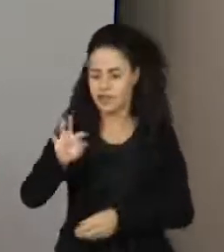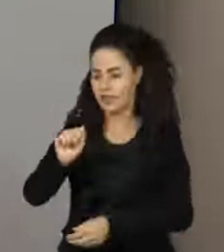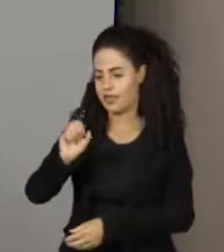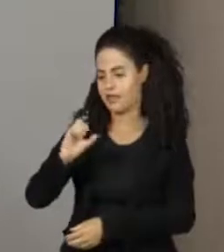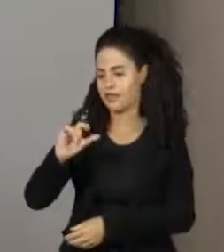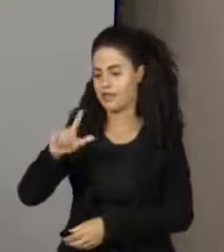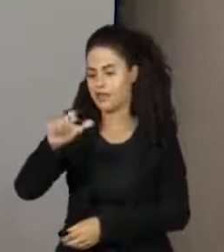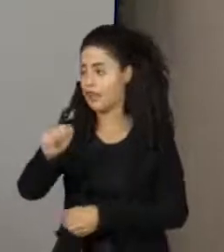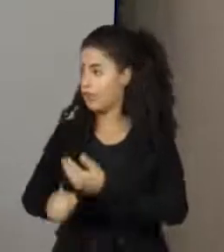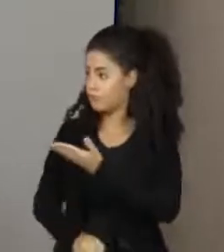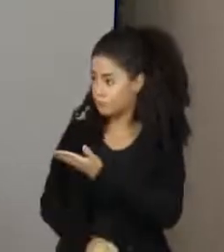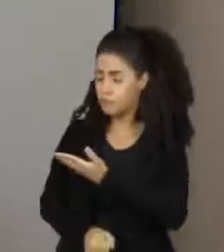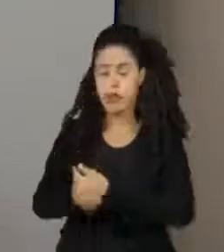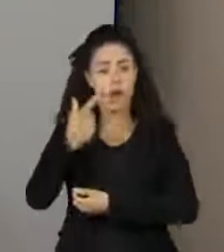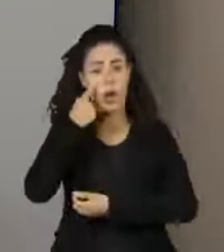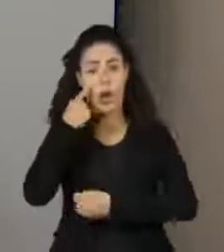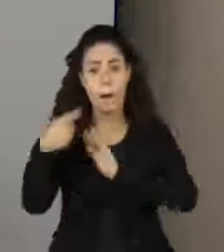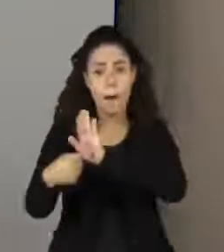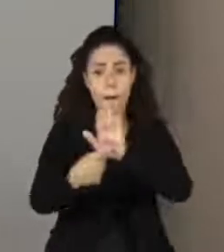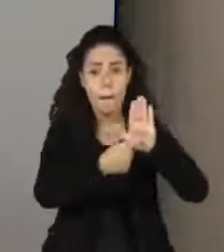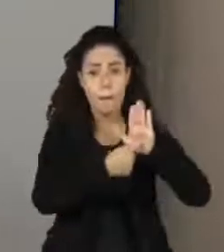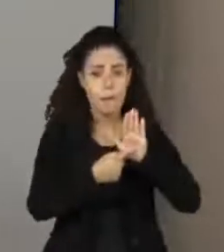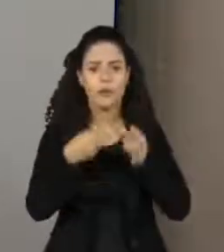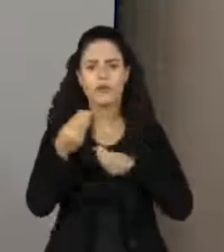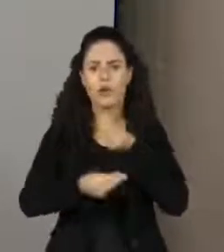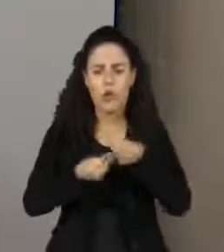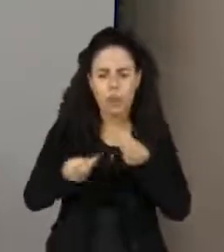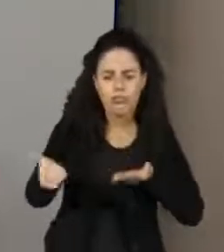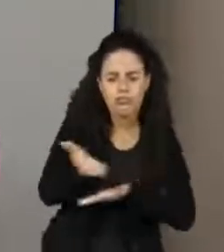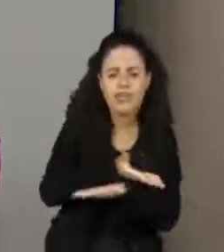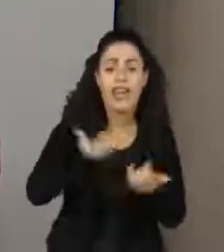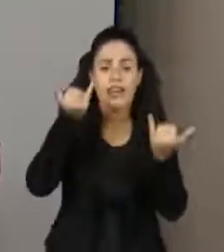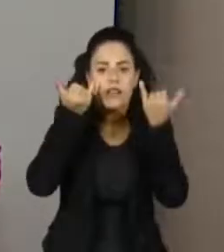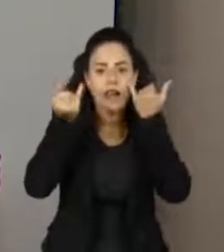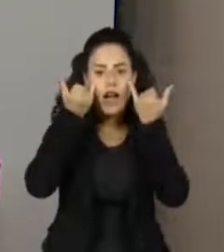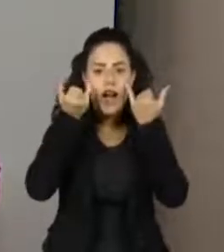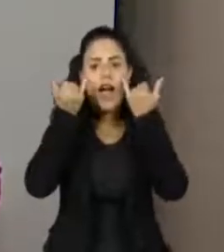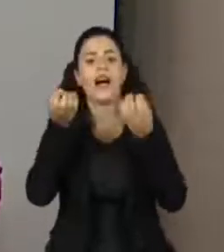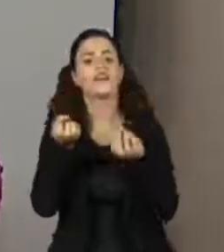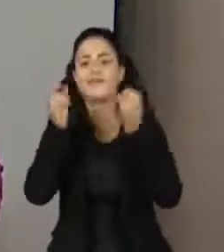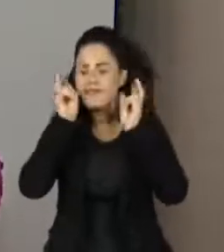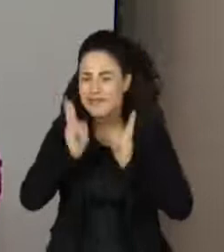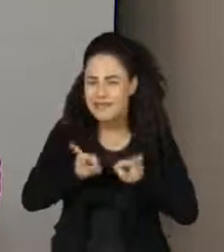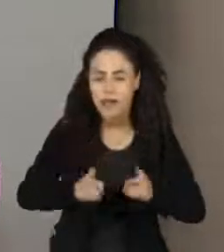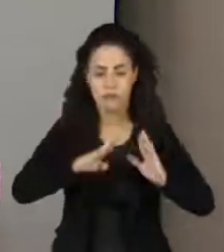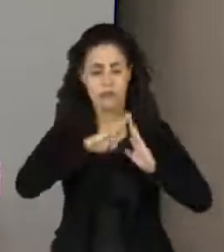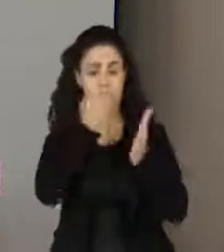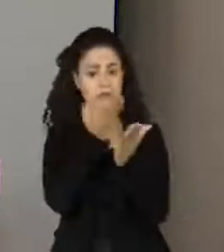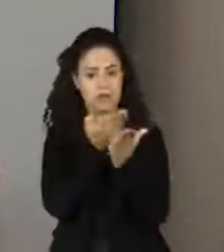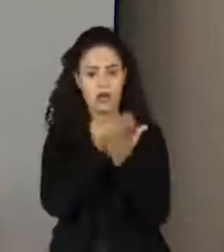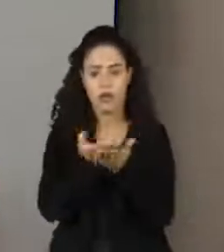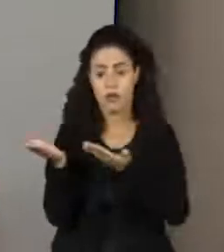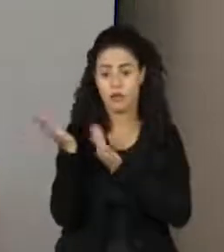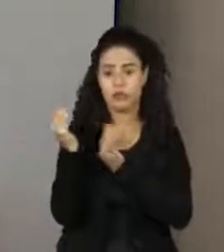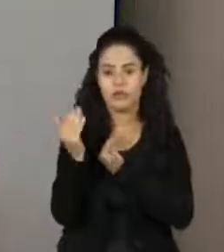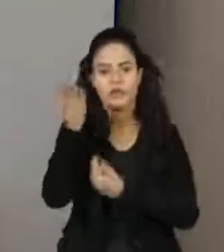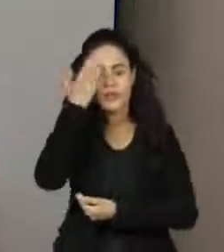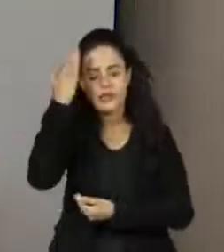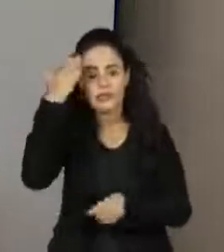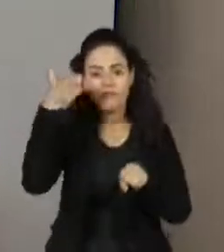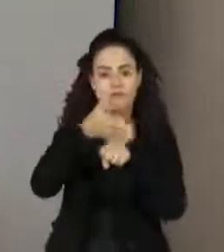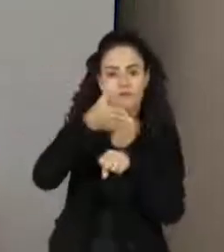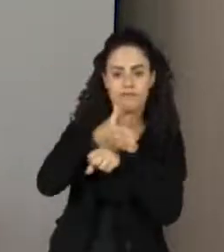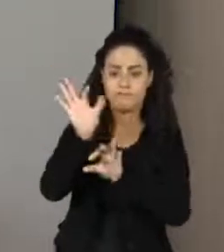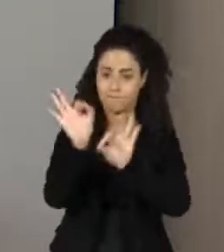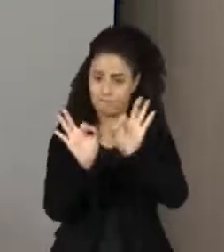na própria experiência, hoje dialoga muito com os filhos e promove rodas de conversa nas escolas para que os jovens tenham acesso ao